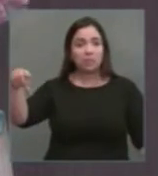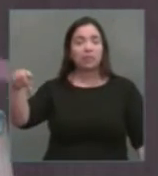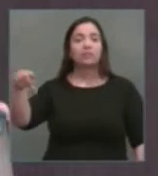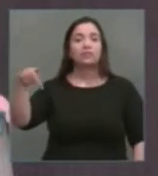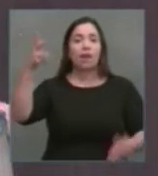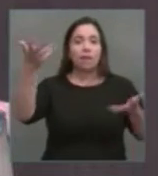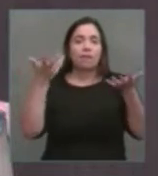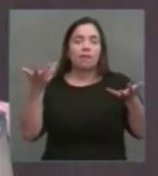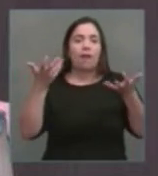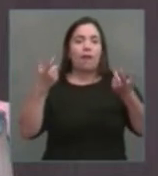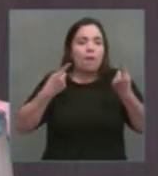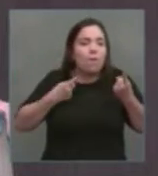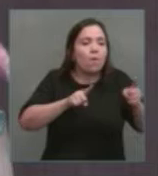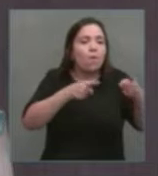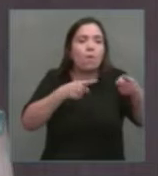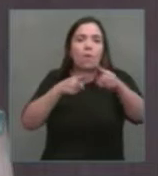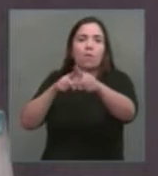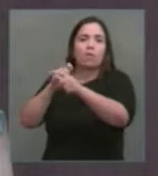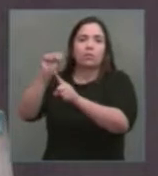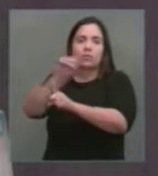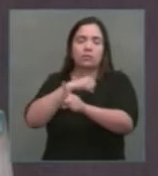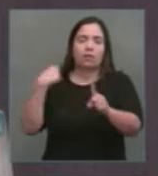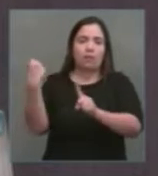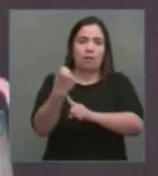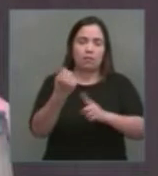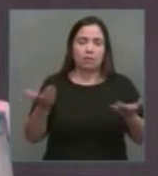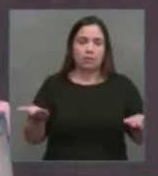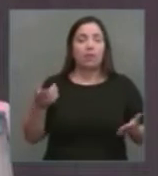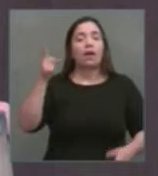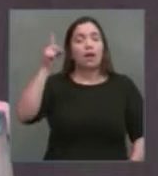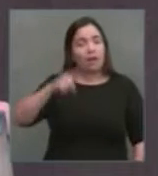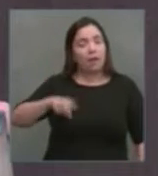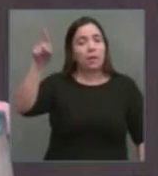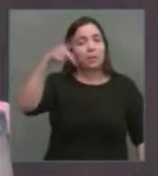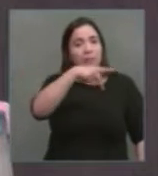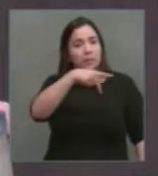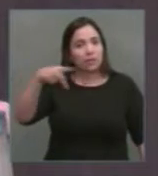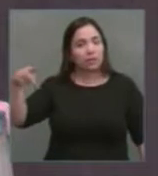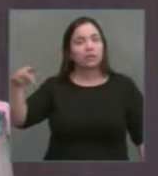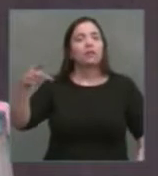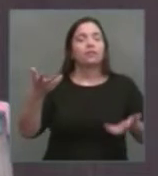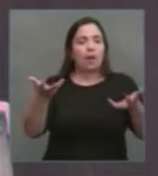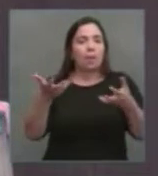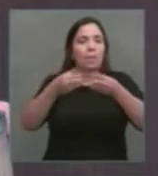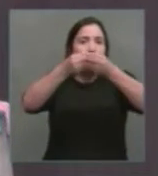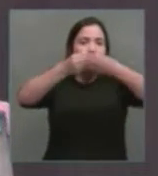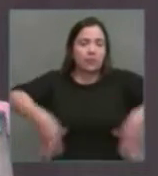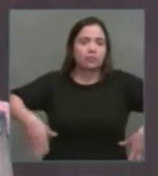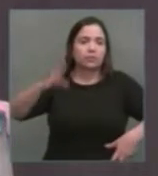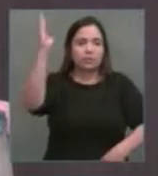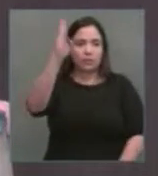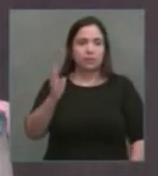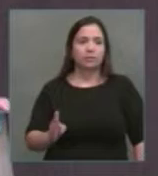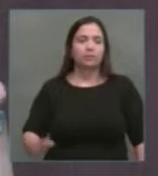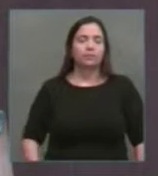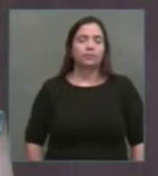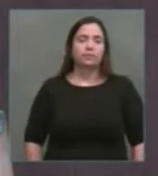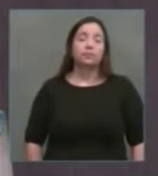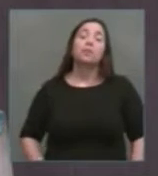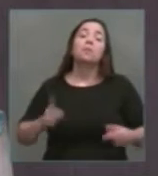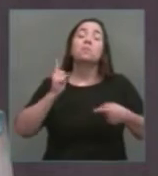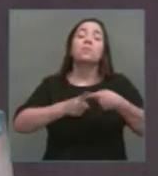poderia fazer isso. Somente um governo absolutamente entreguista poderia fazer isso. pelo que